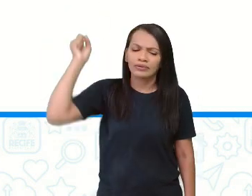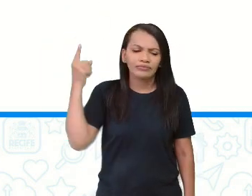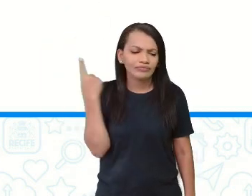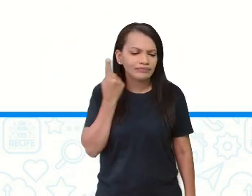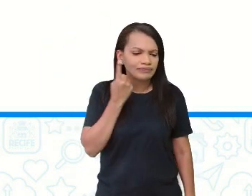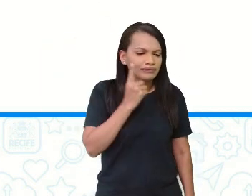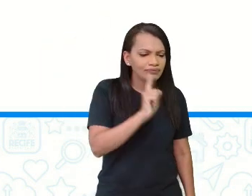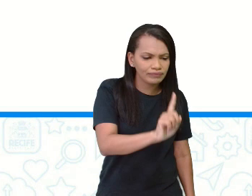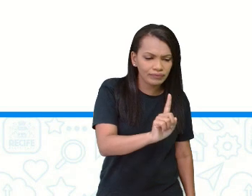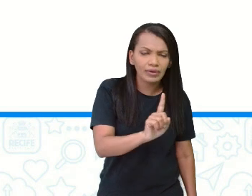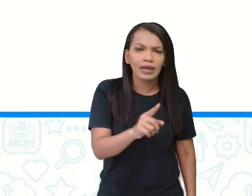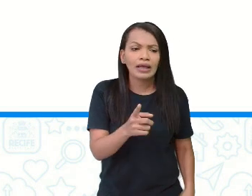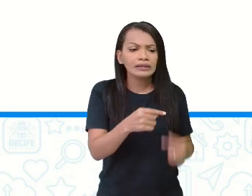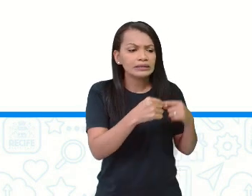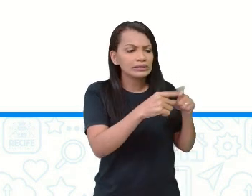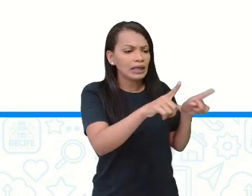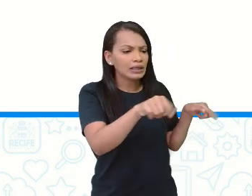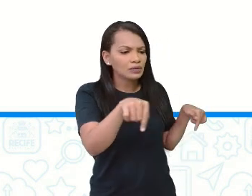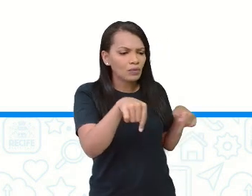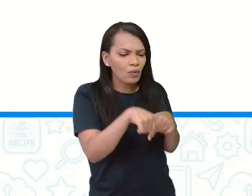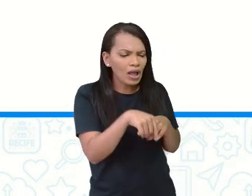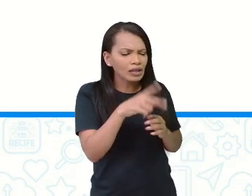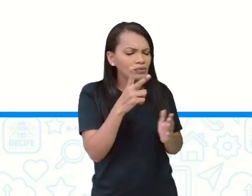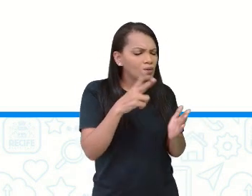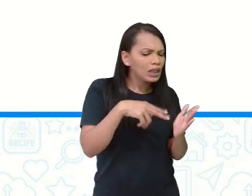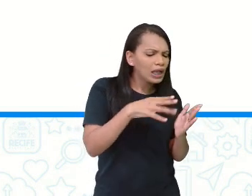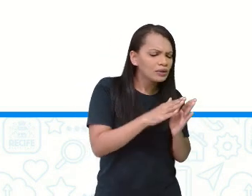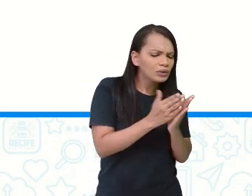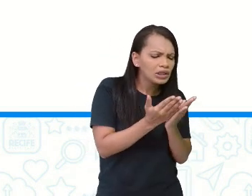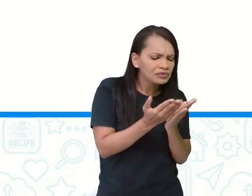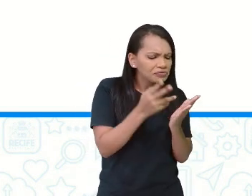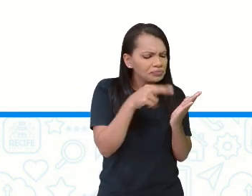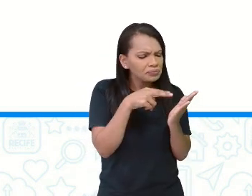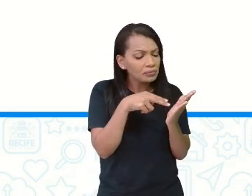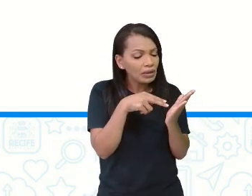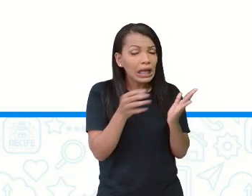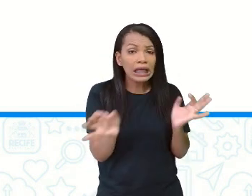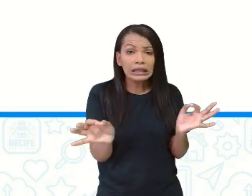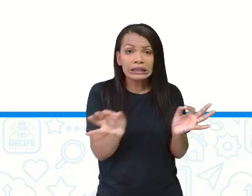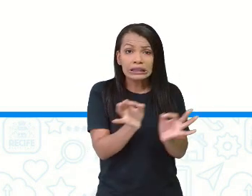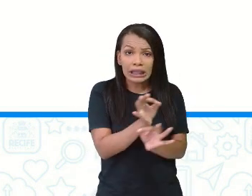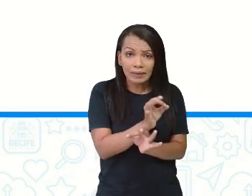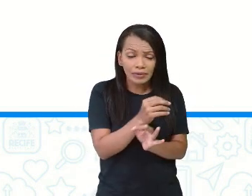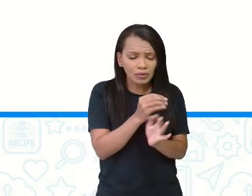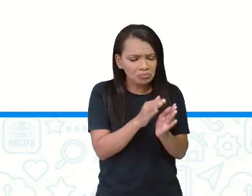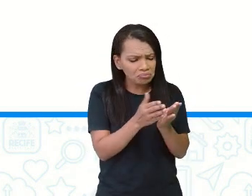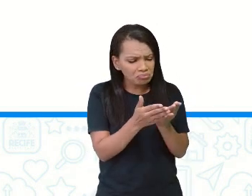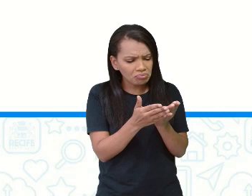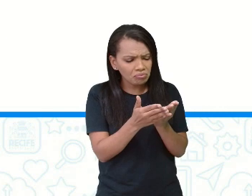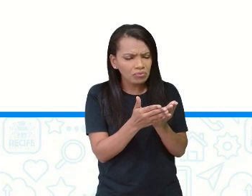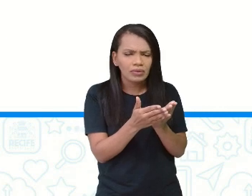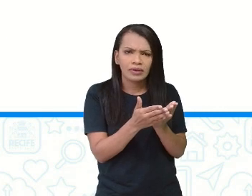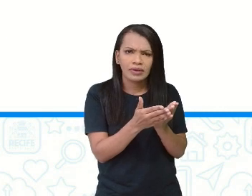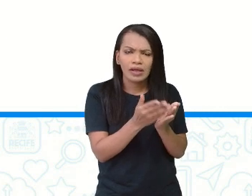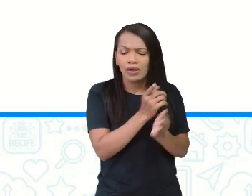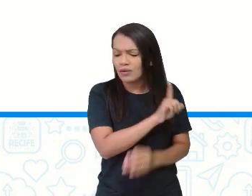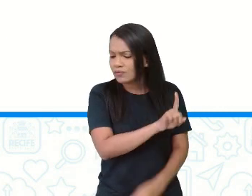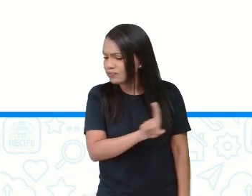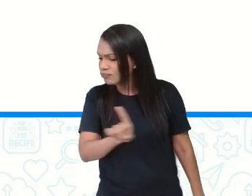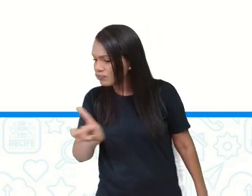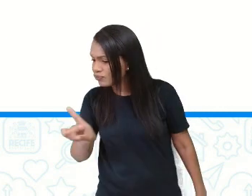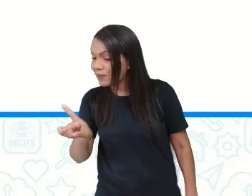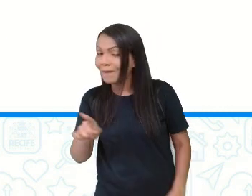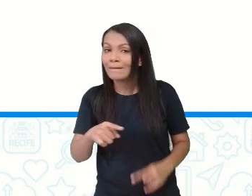leitura? Desliga, não é? Terminou? Acabou-se. Então, é uma forma de economizar,